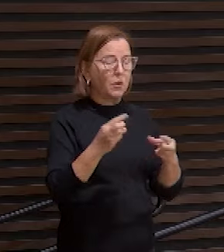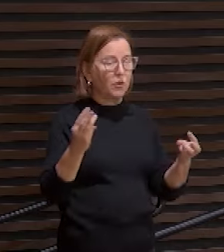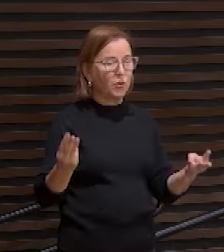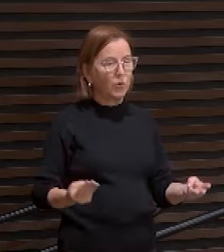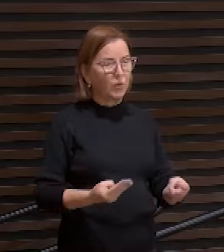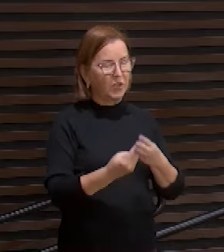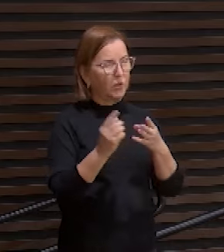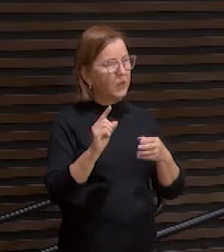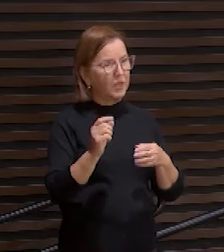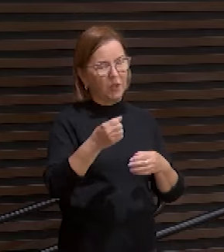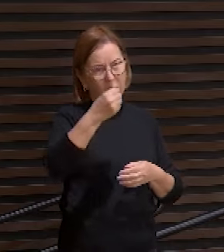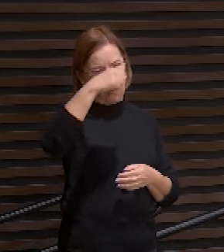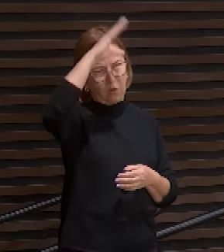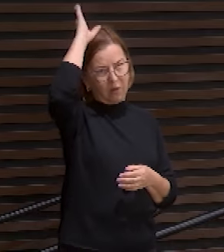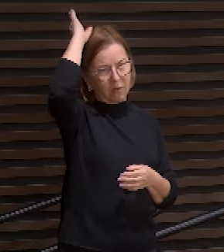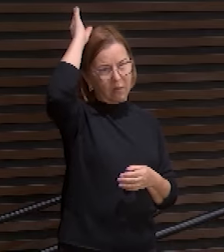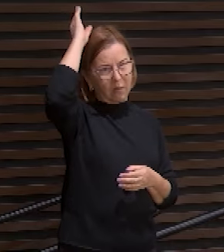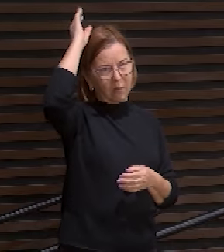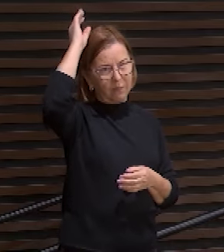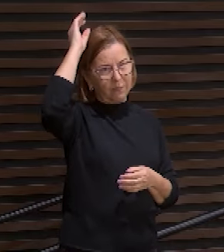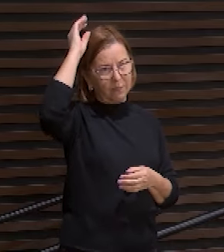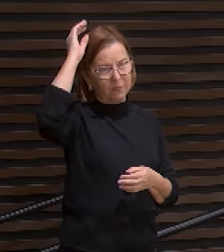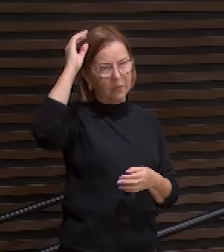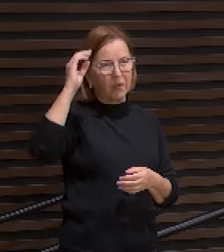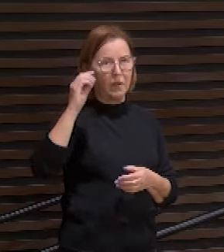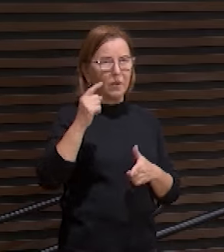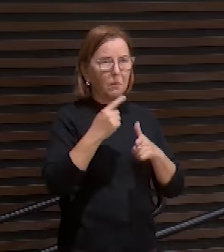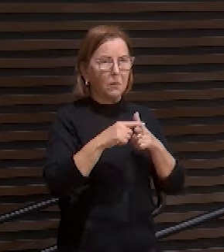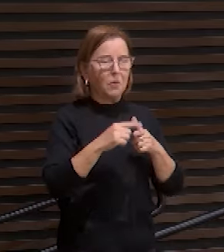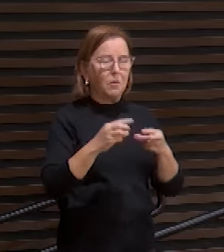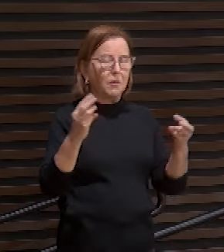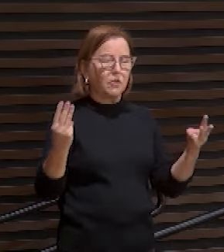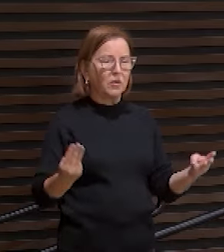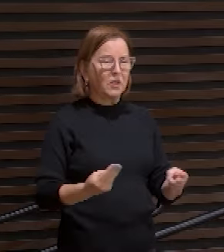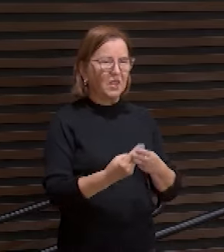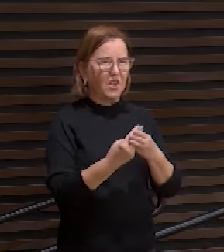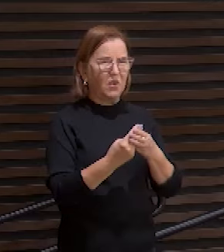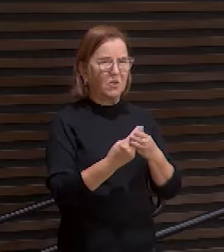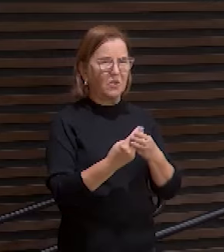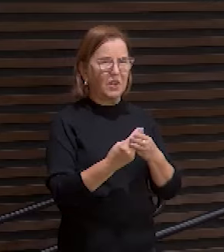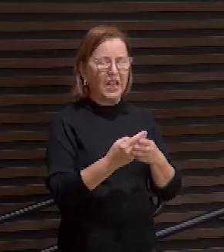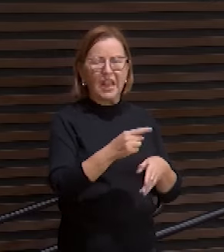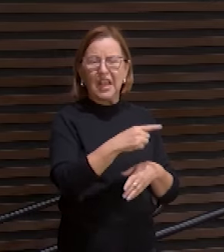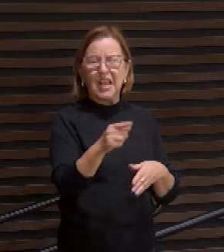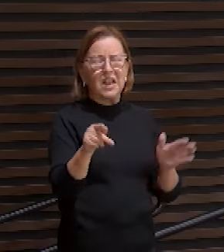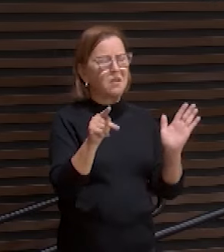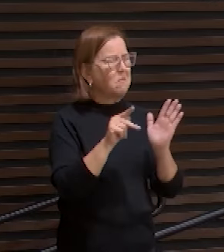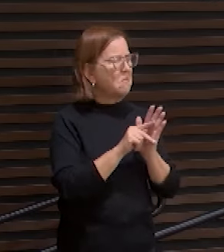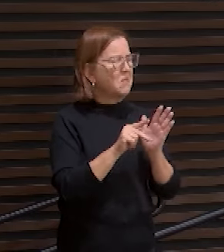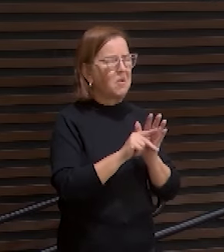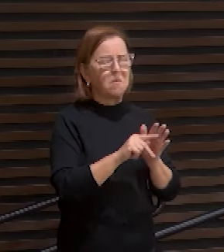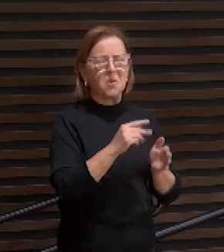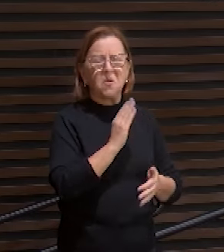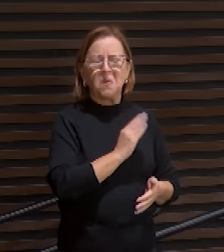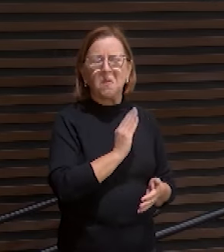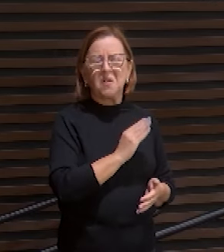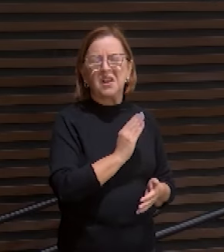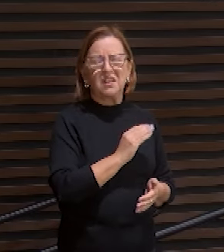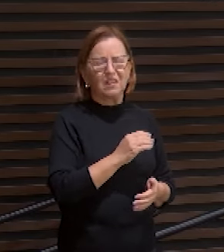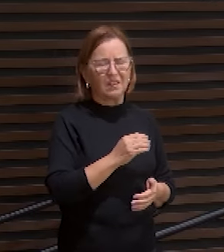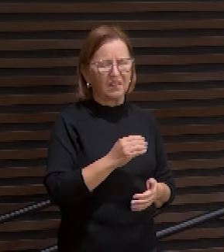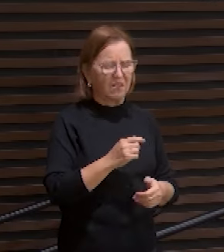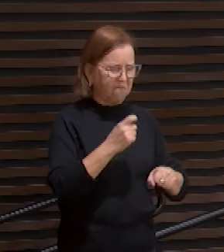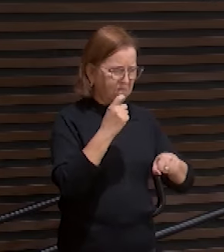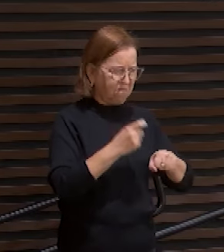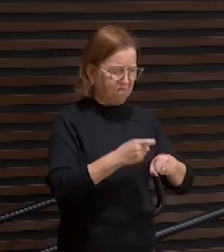O problema dos judeus eram eles mesmos. O seu coração, o problema do ser humano é o